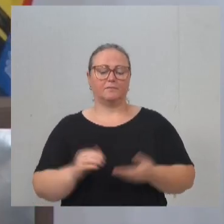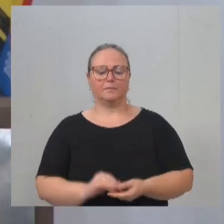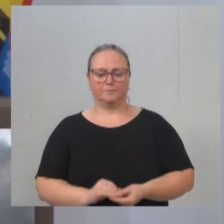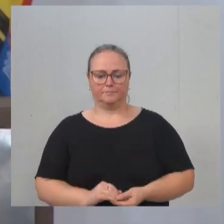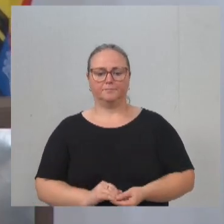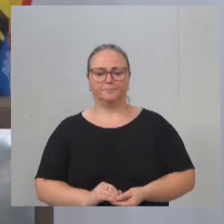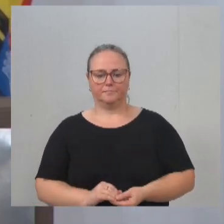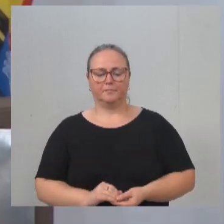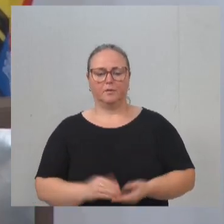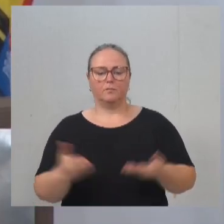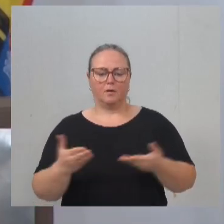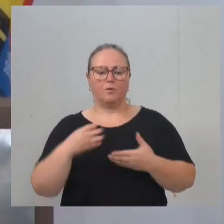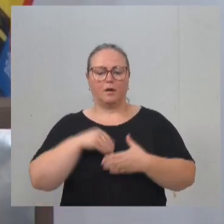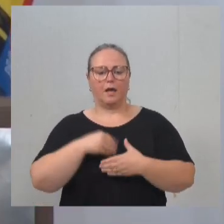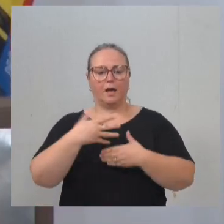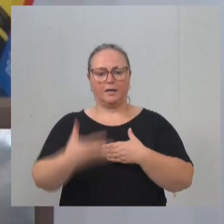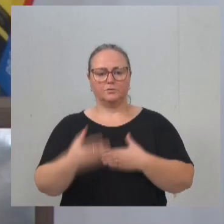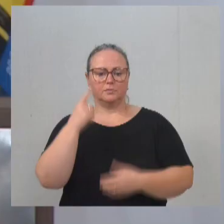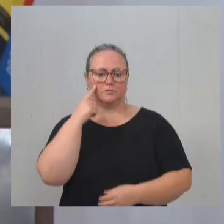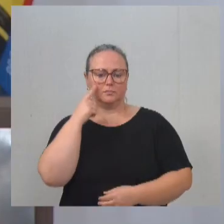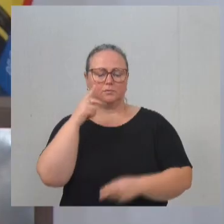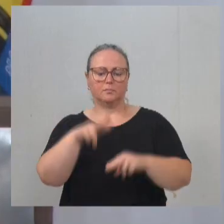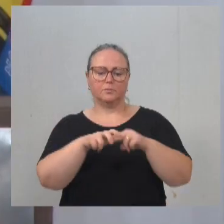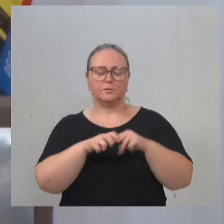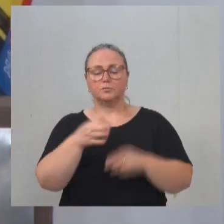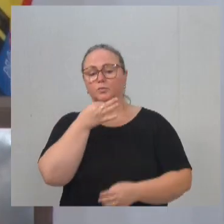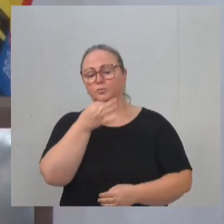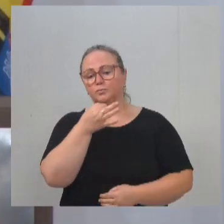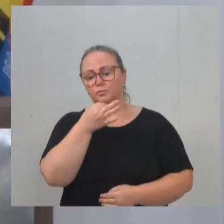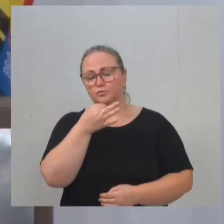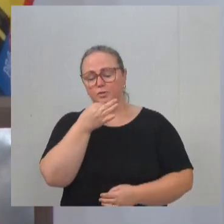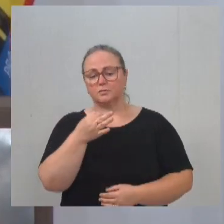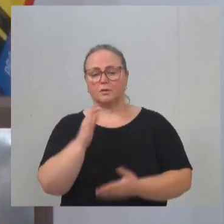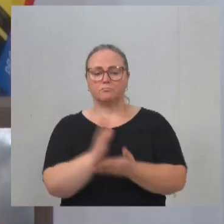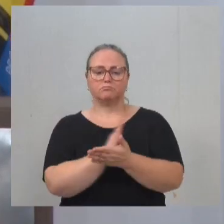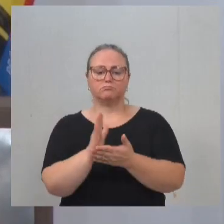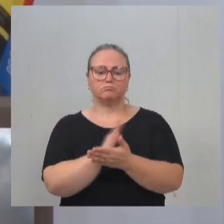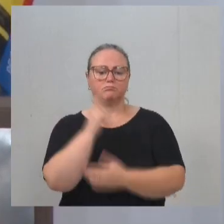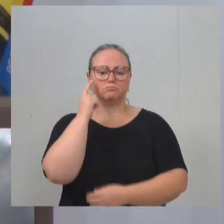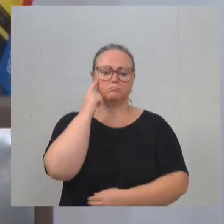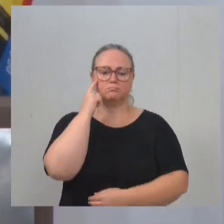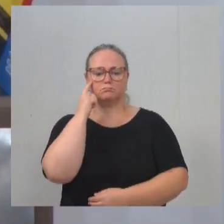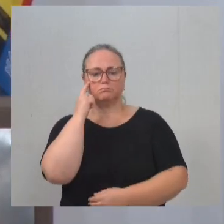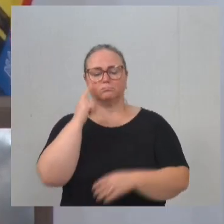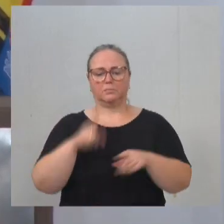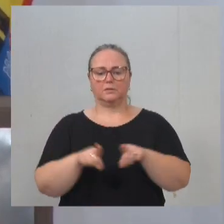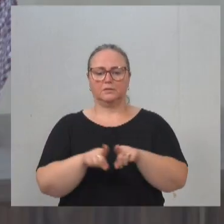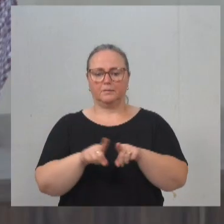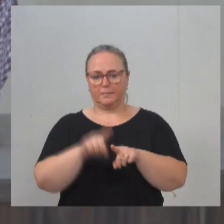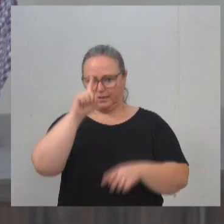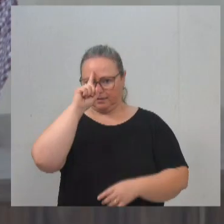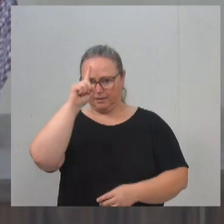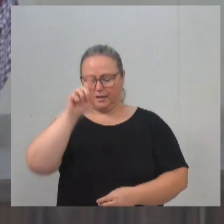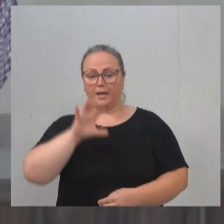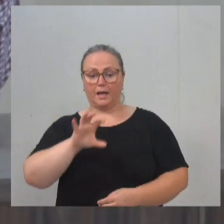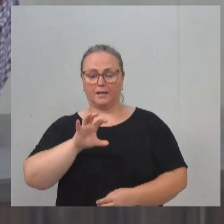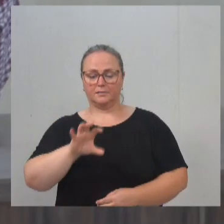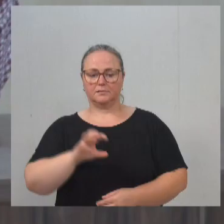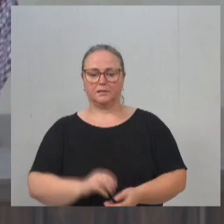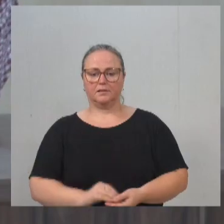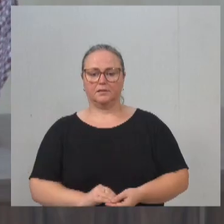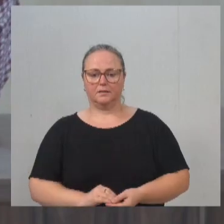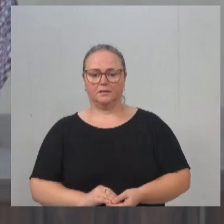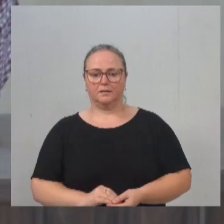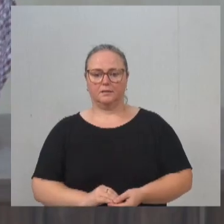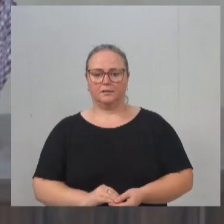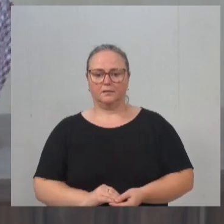tomando essas atitudes agora. E fica a sugestão de que outros possam pensar em ideias como essa. Vereador Bruno, eu cedo dois